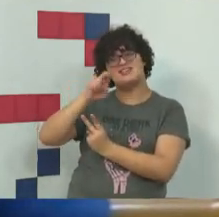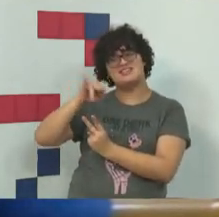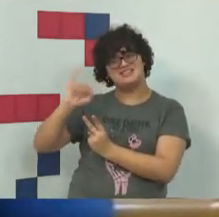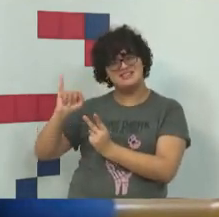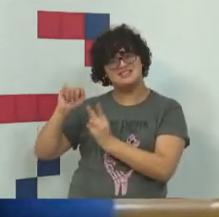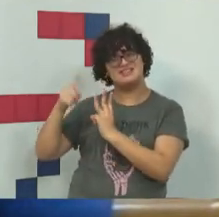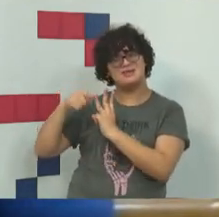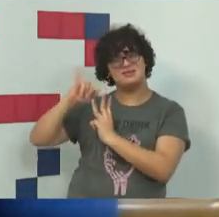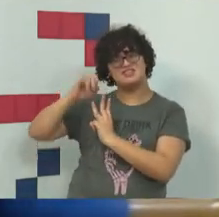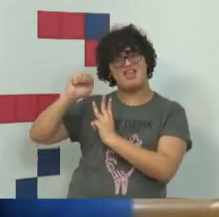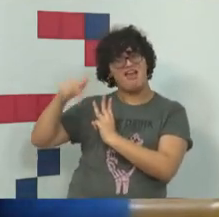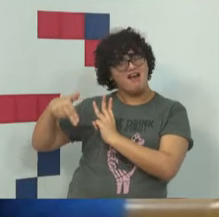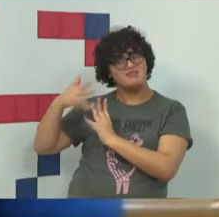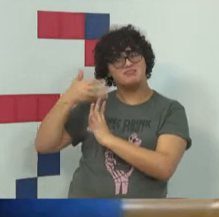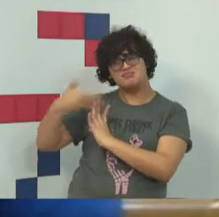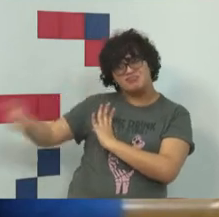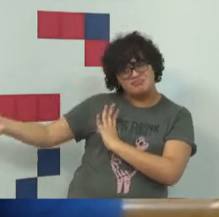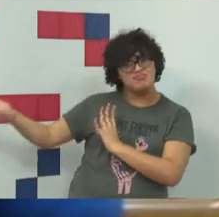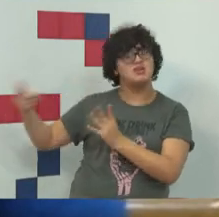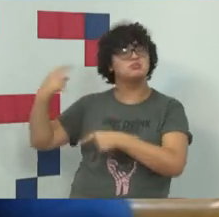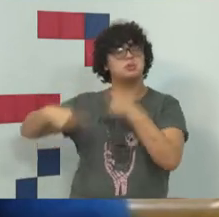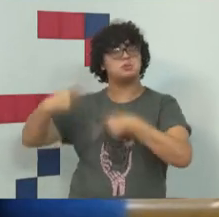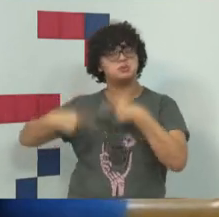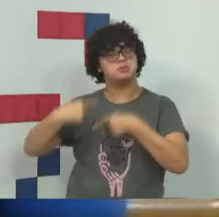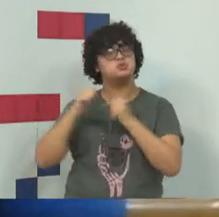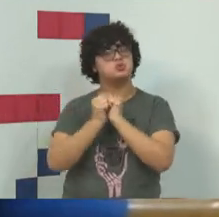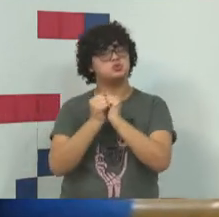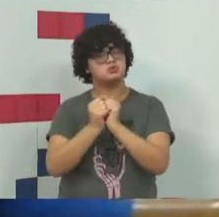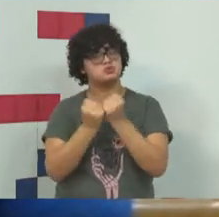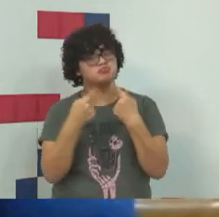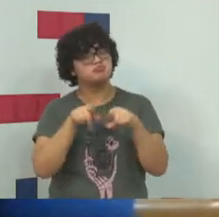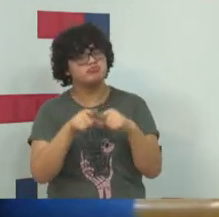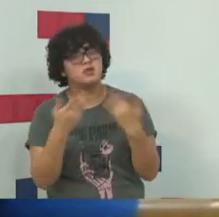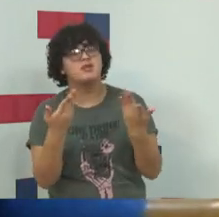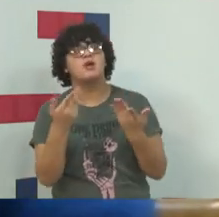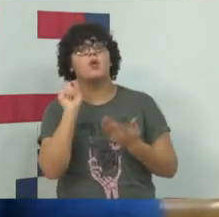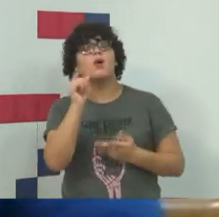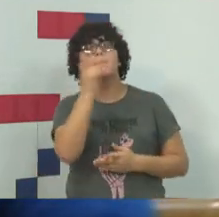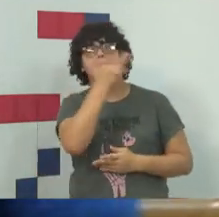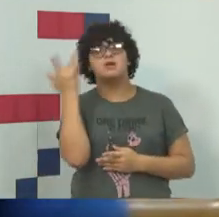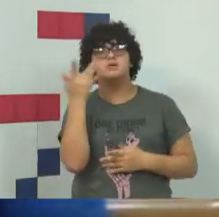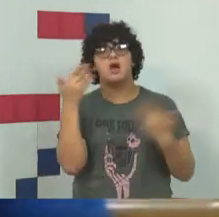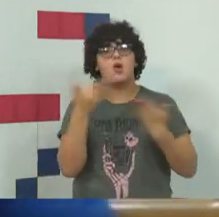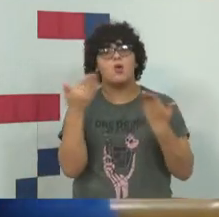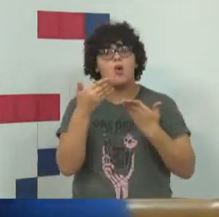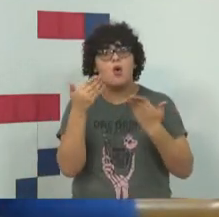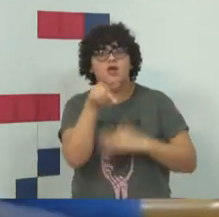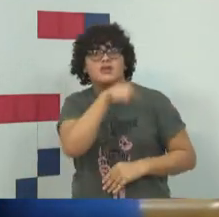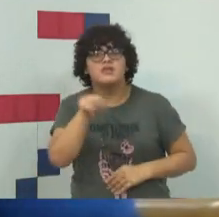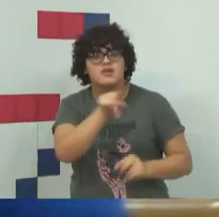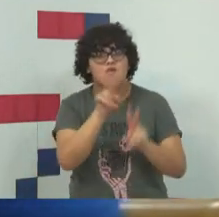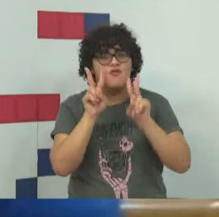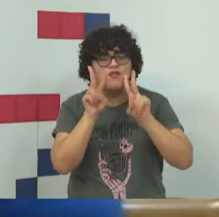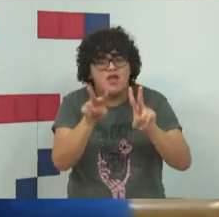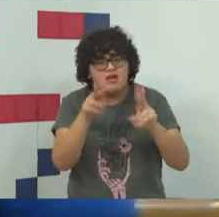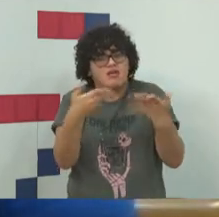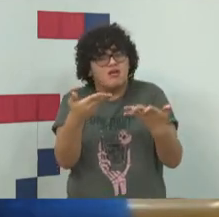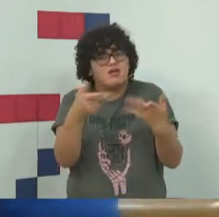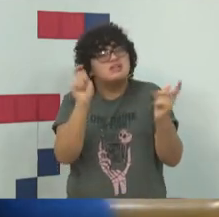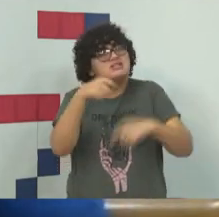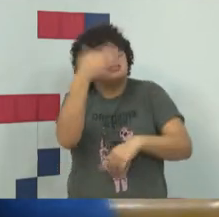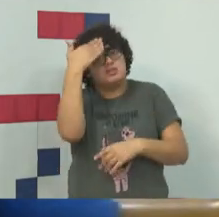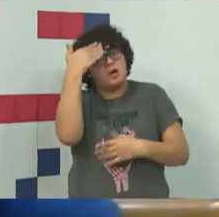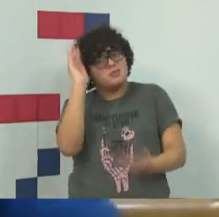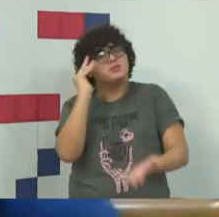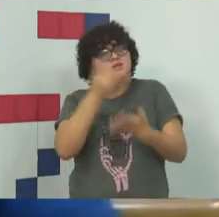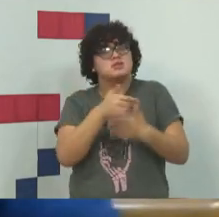compartilhando desse debate, né, e as pessoas estão, né, escutando os senhores e dando credibilidade porque sabem